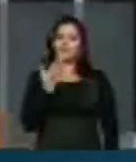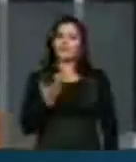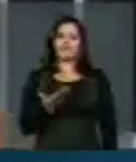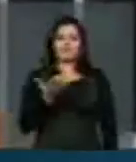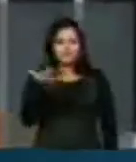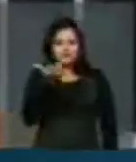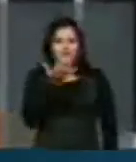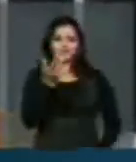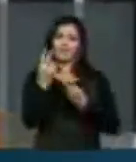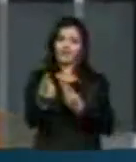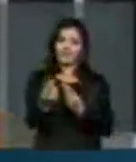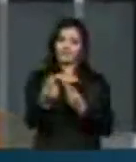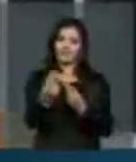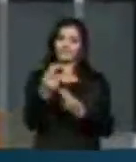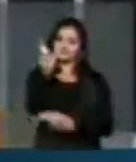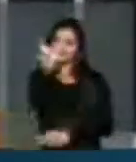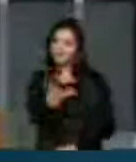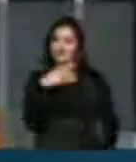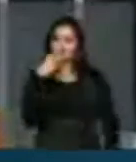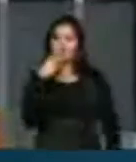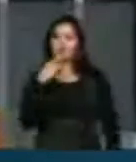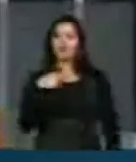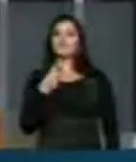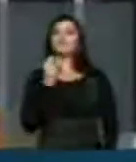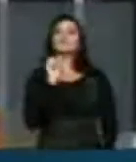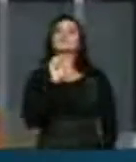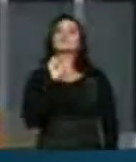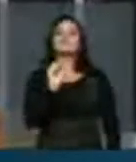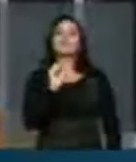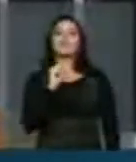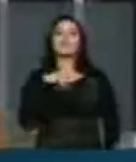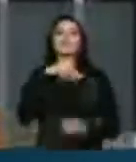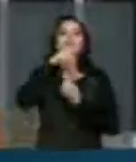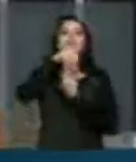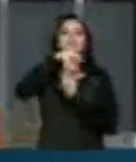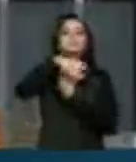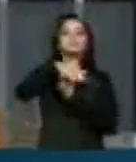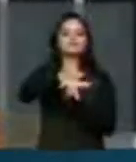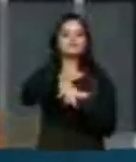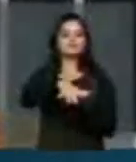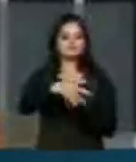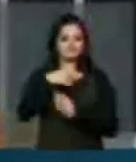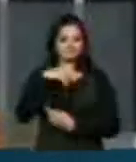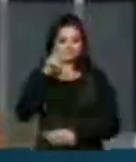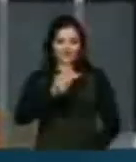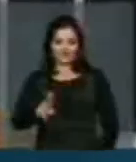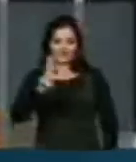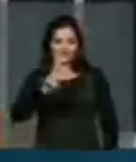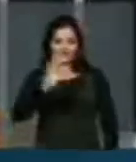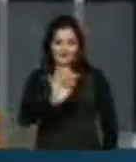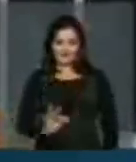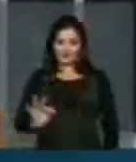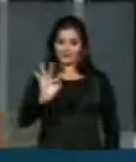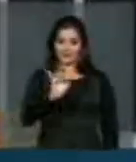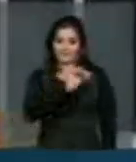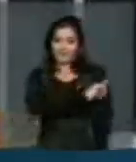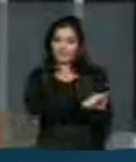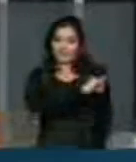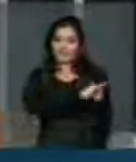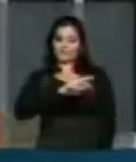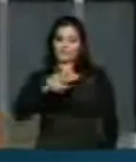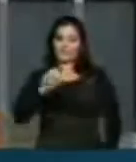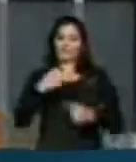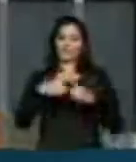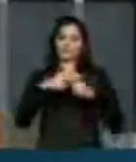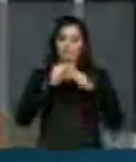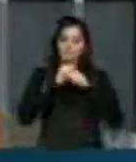Ele mesmo dizia que o grande legado que ele deixou na Universidade Federal do Rio de Janeiro foi